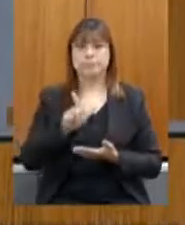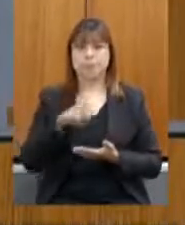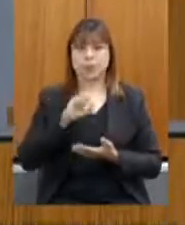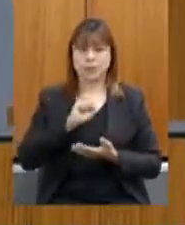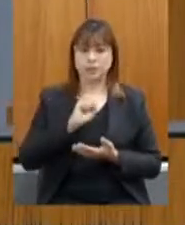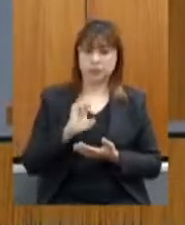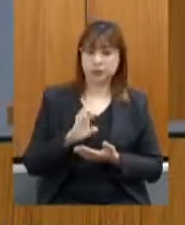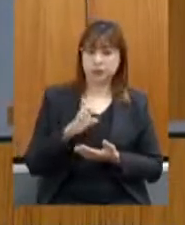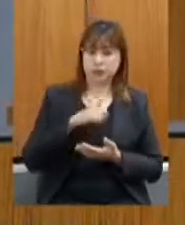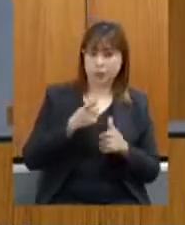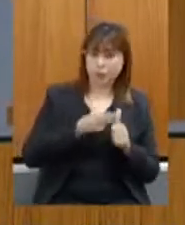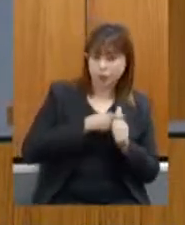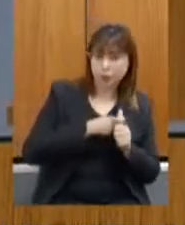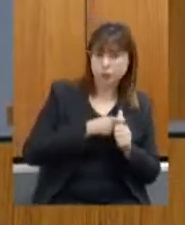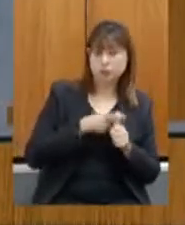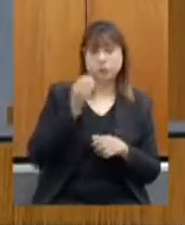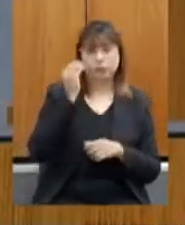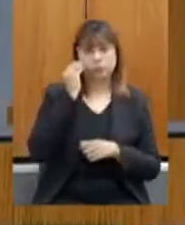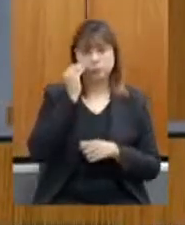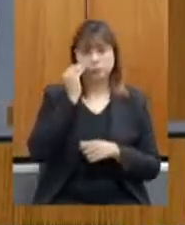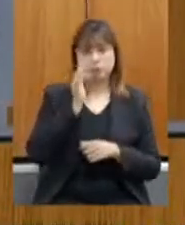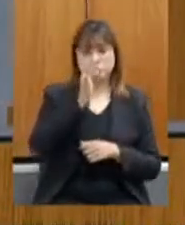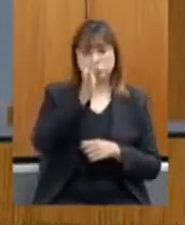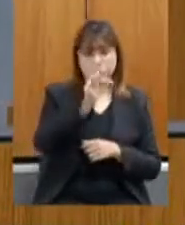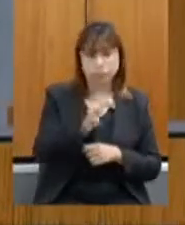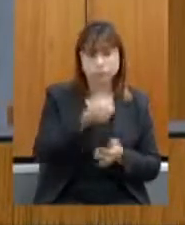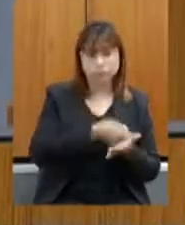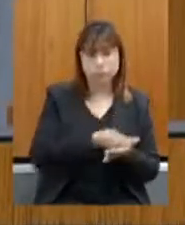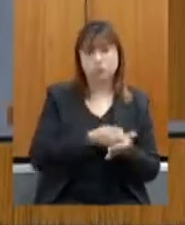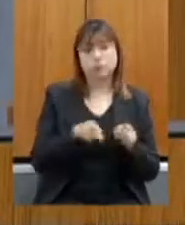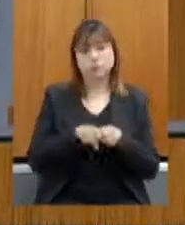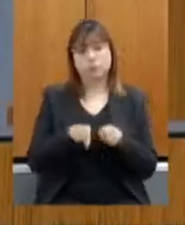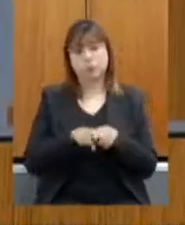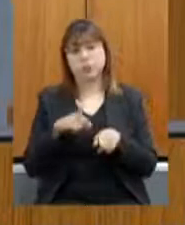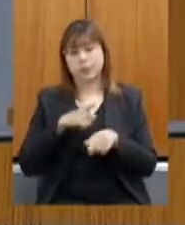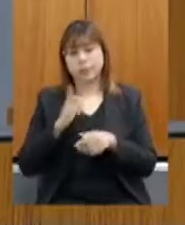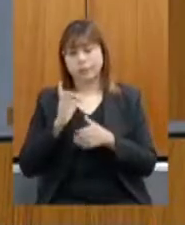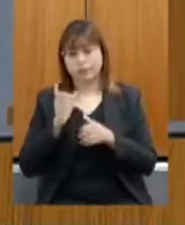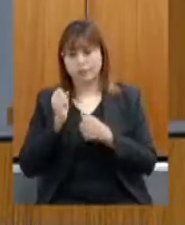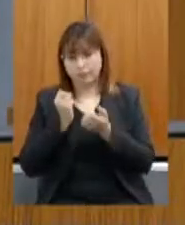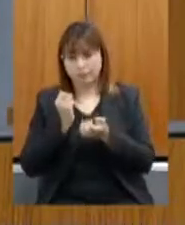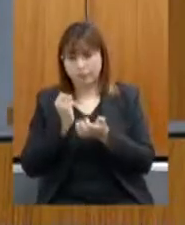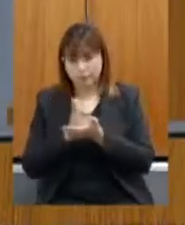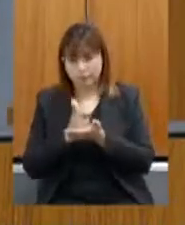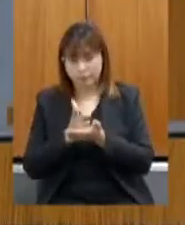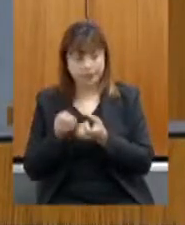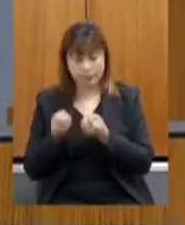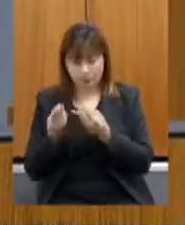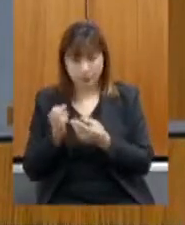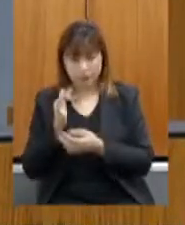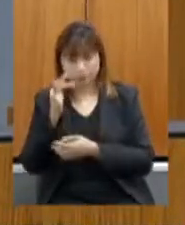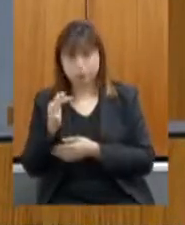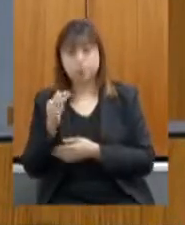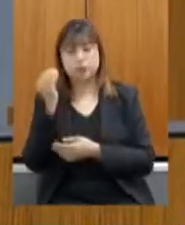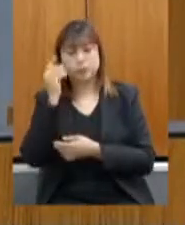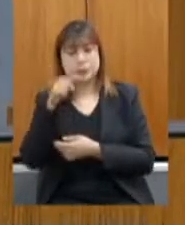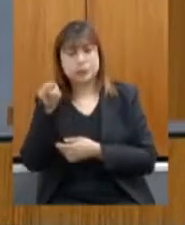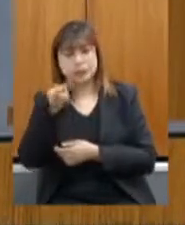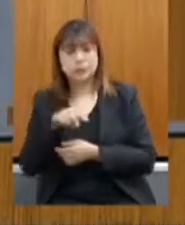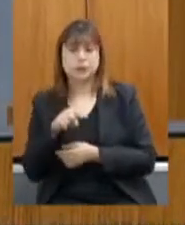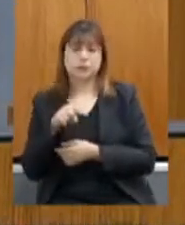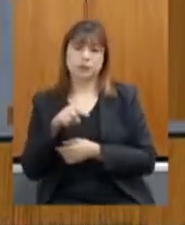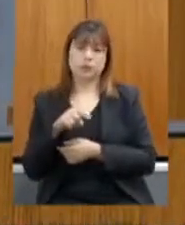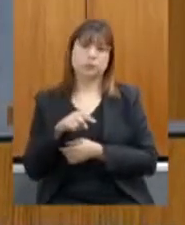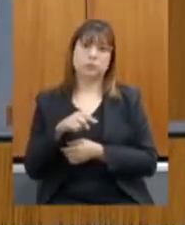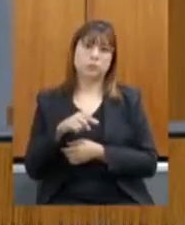prorrogar para frente e quem tem vendas futuras, essas vendas serem canceladas e para evitar aí que ele tenha que